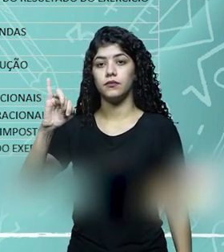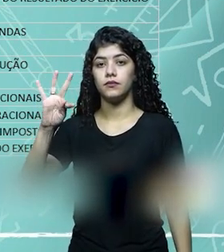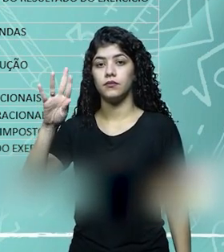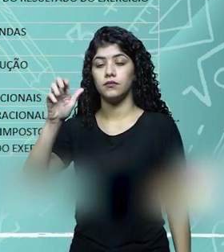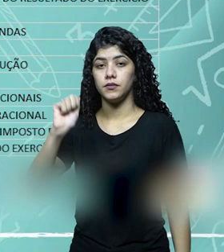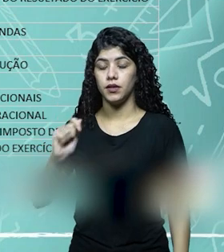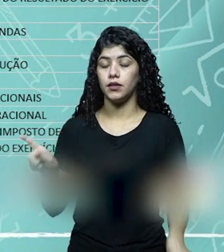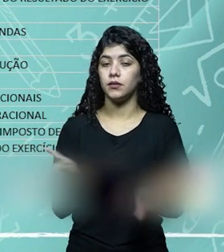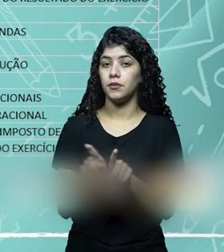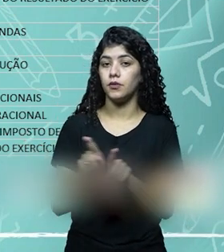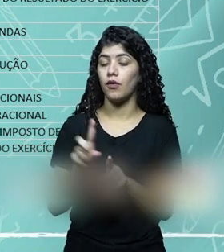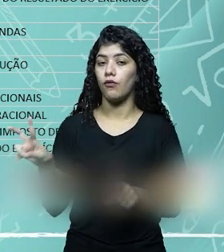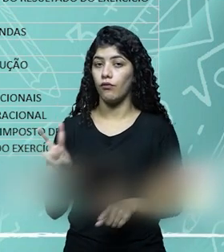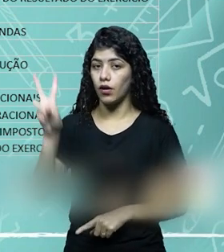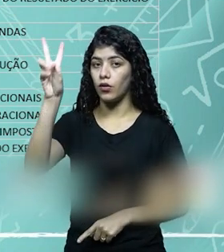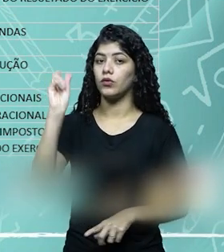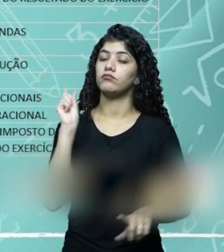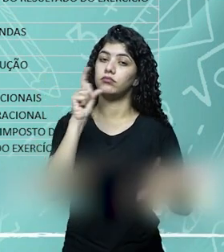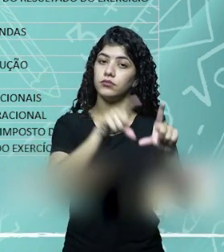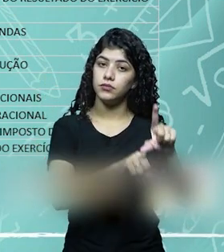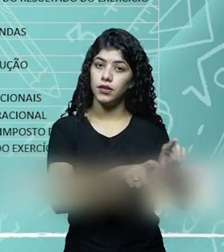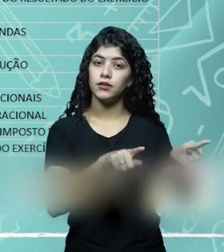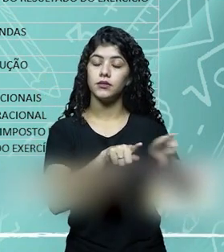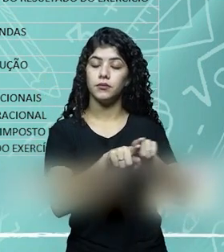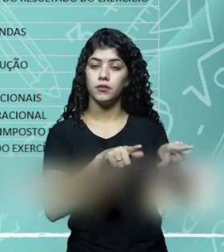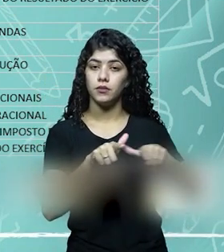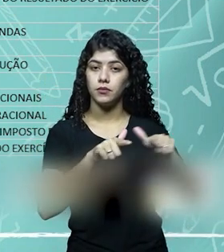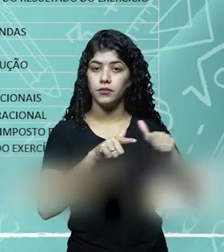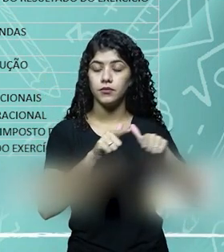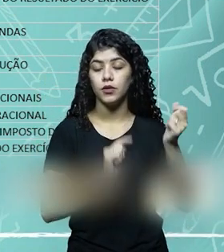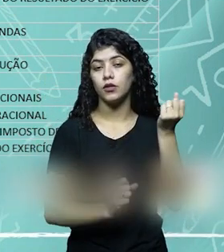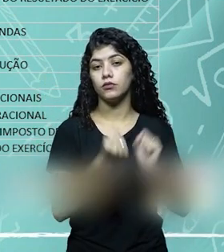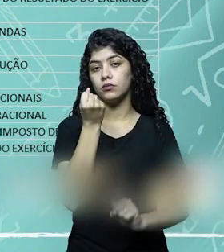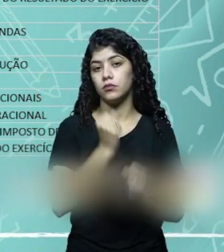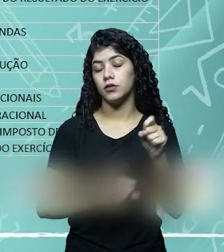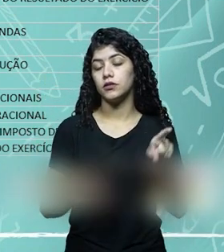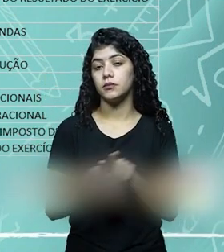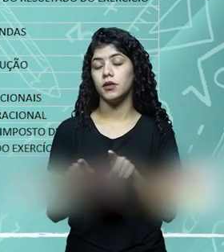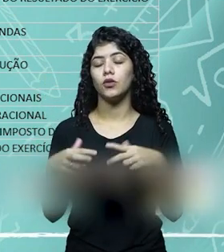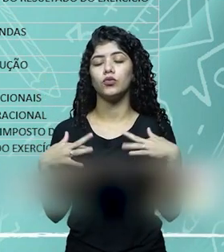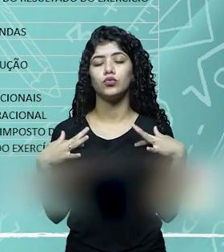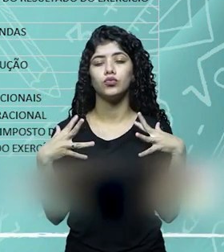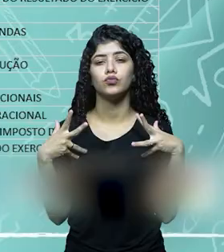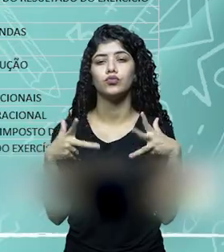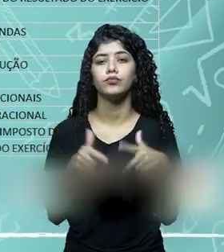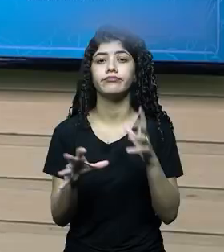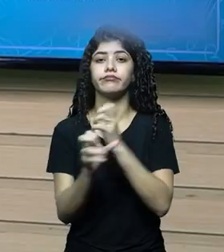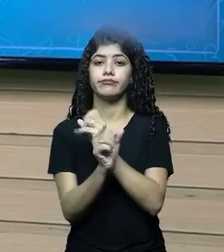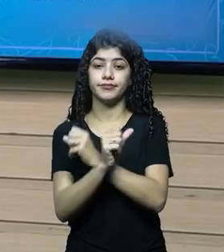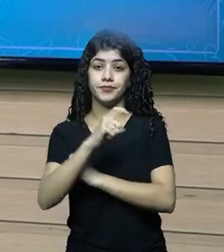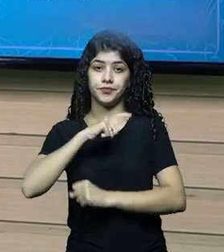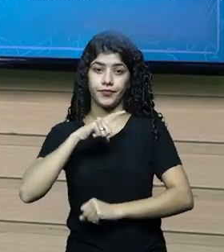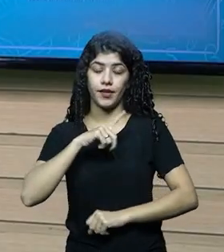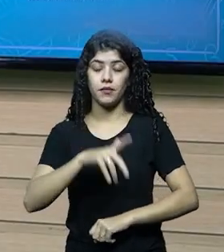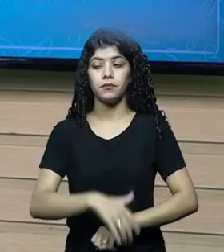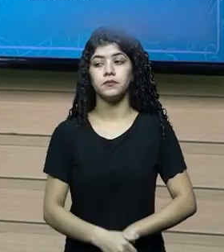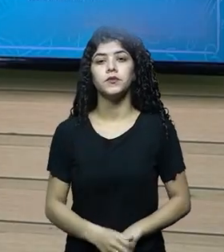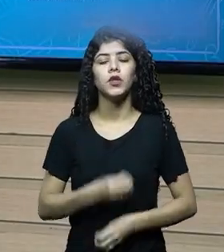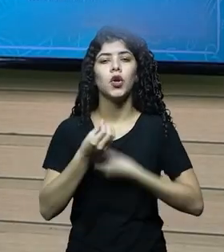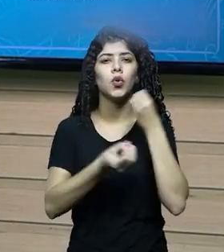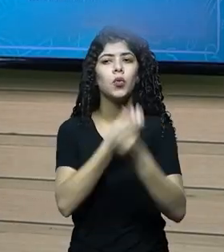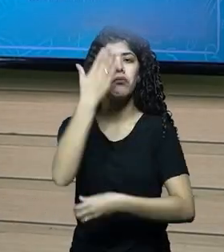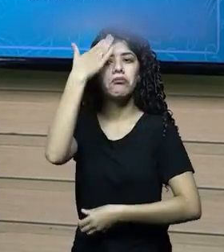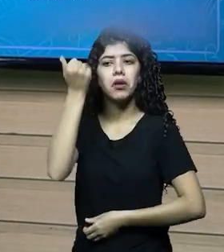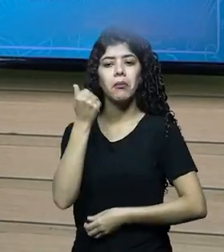os custos, as despesas operacionais, né? E enfim, todas aquelas contas que envolvem o resultado. Como é que eu vou saber